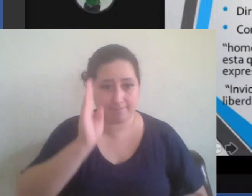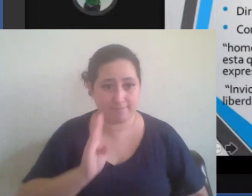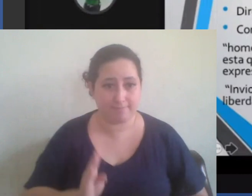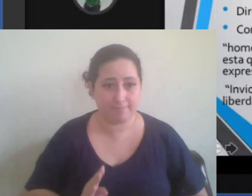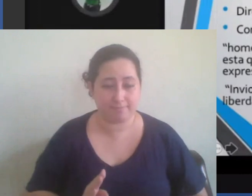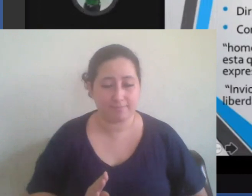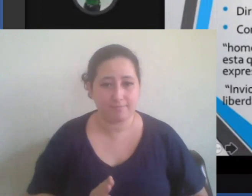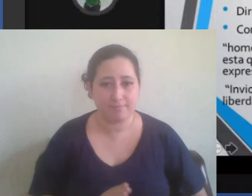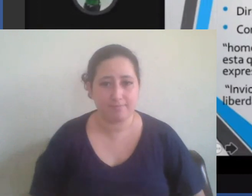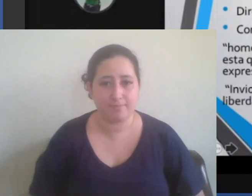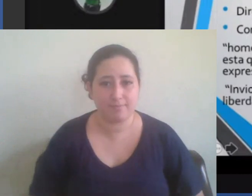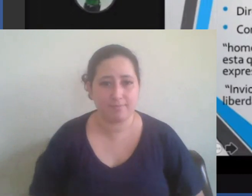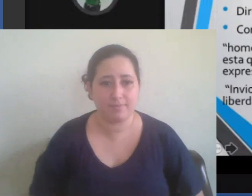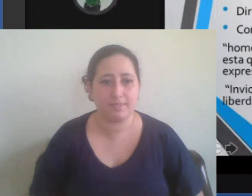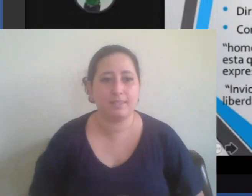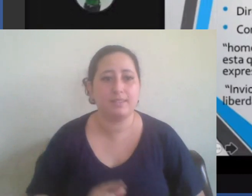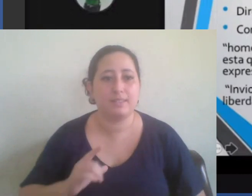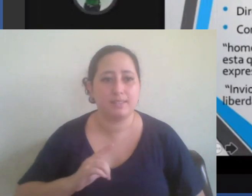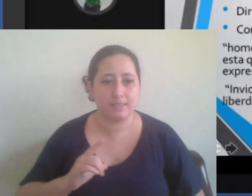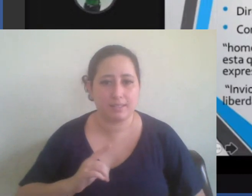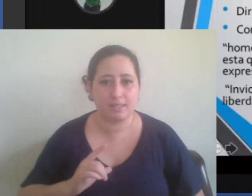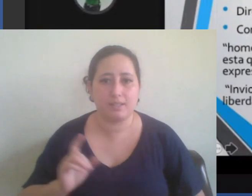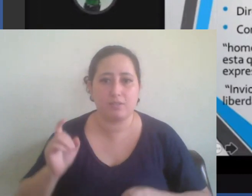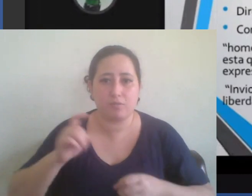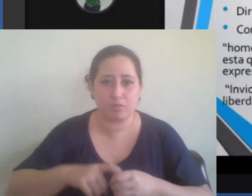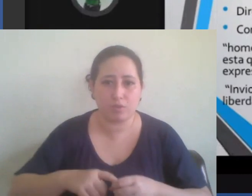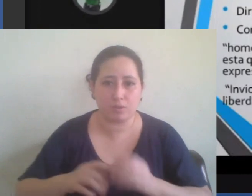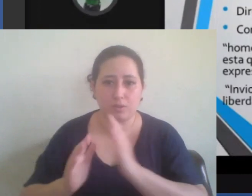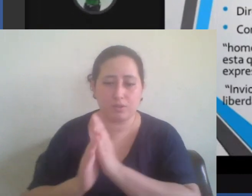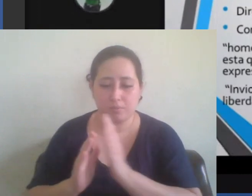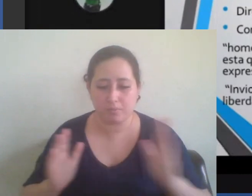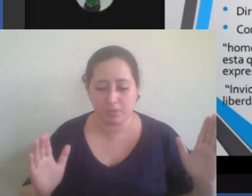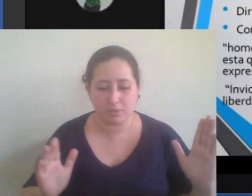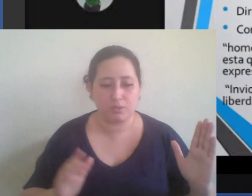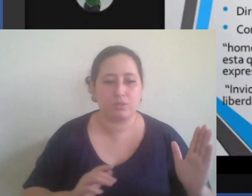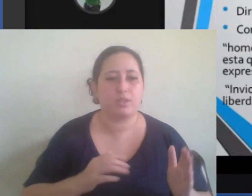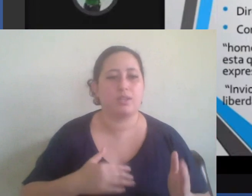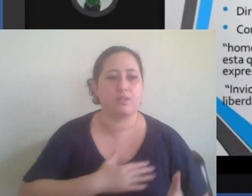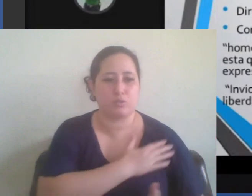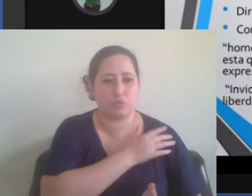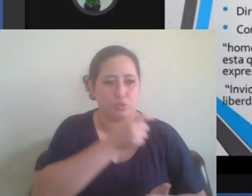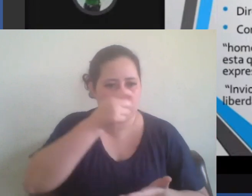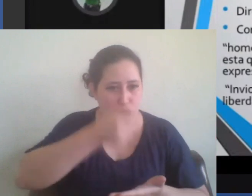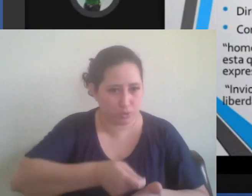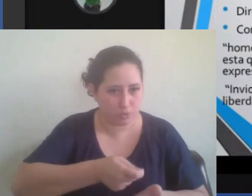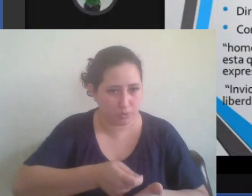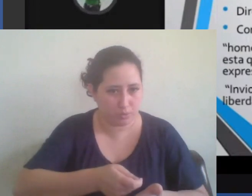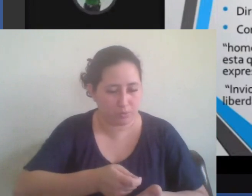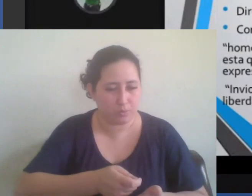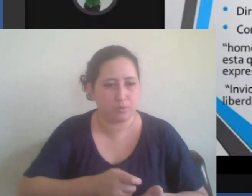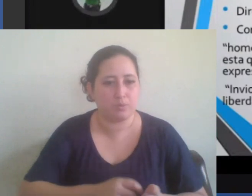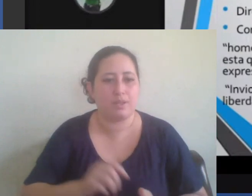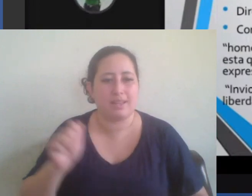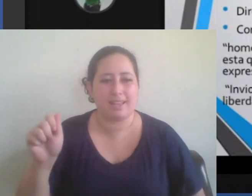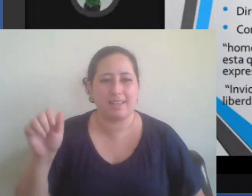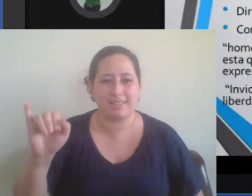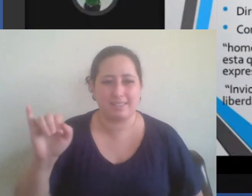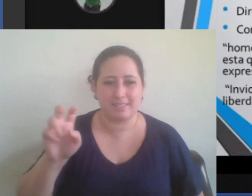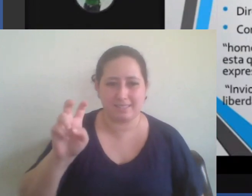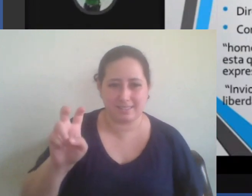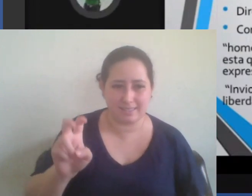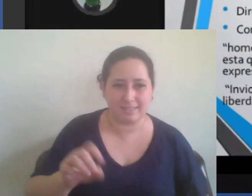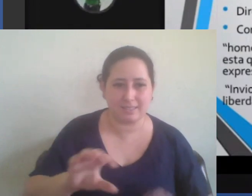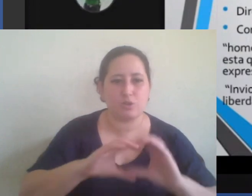a partir da redemocratização o período que tivemos a ditadura civil militar o AI-5 fechamento do